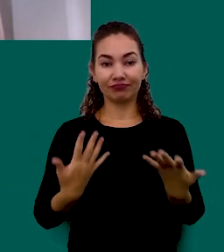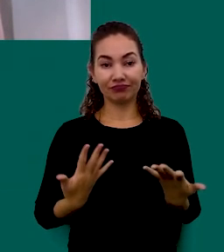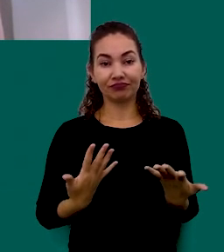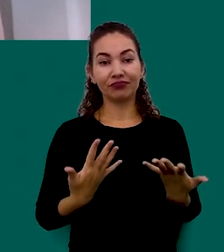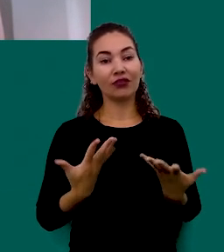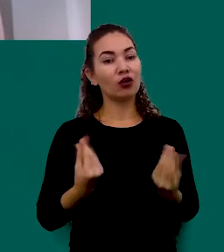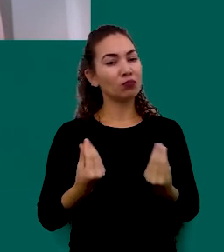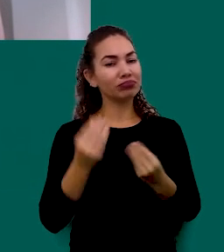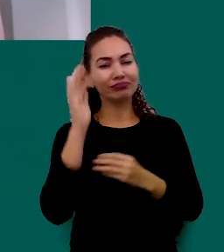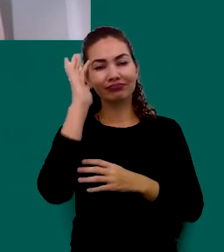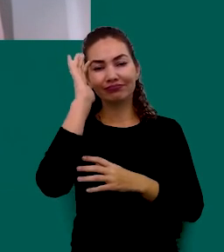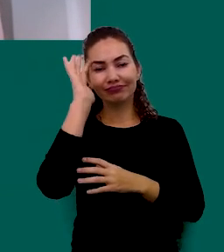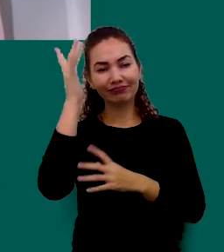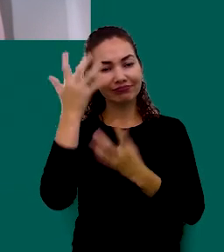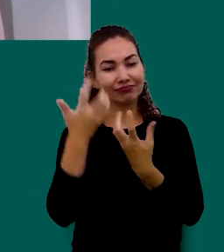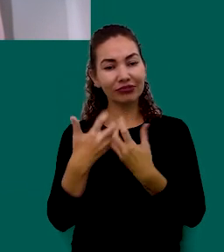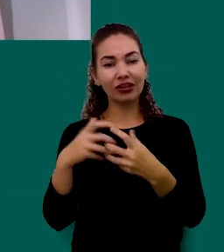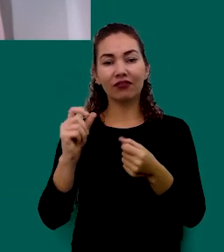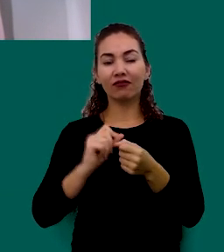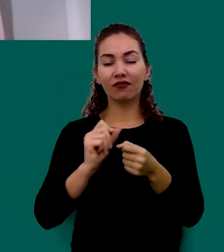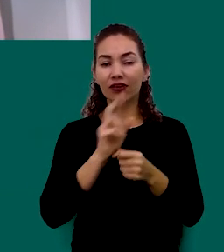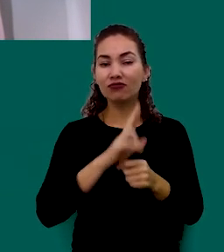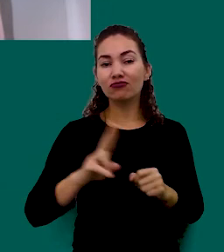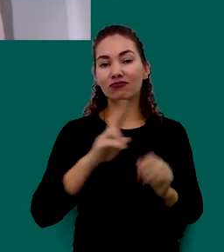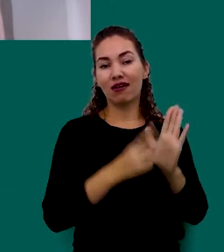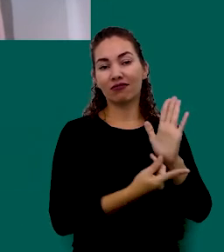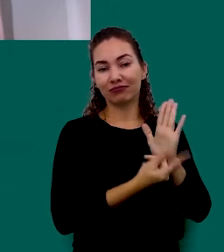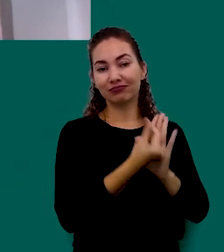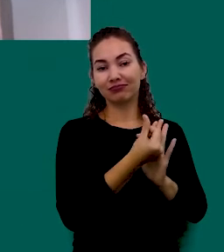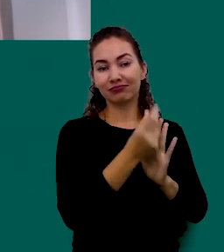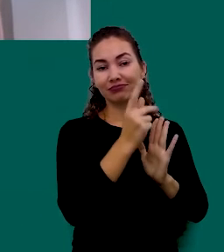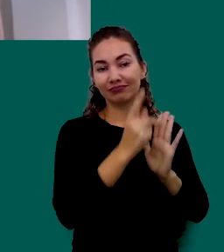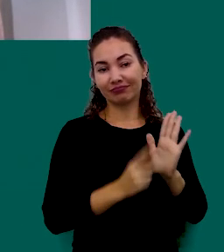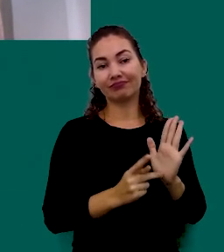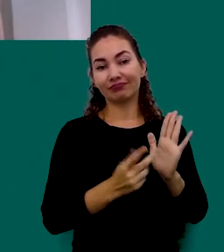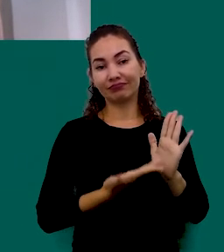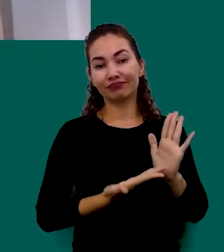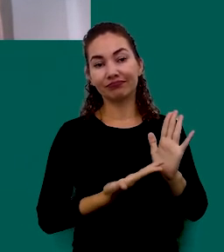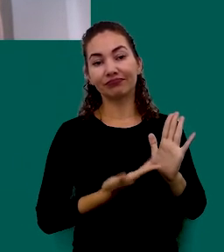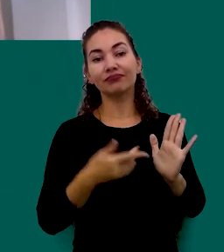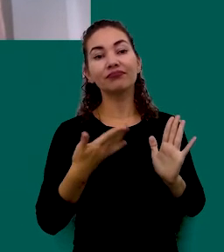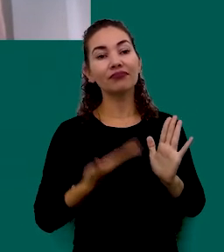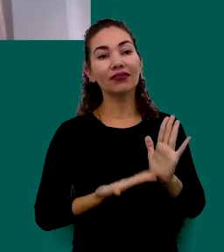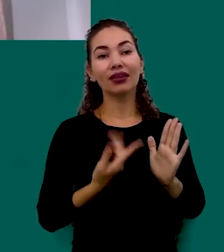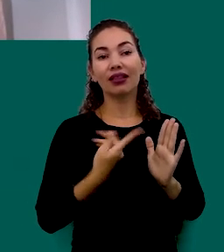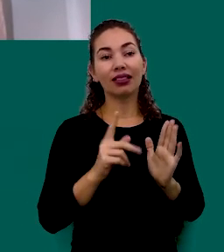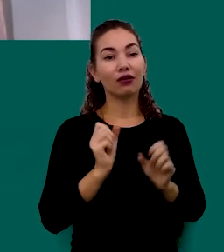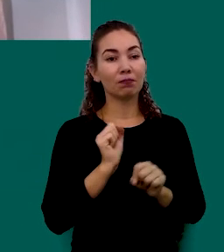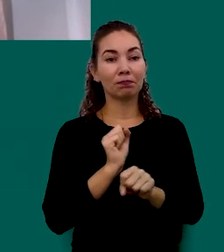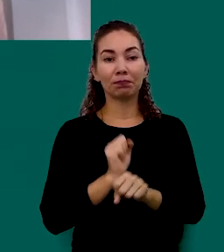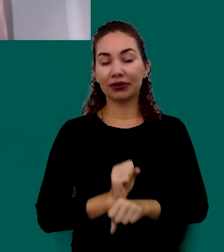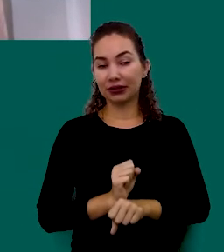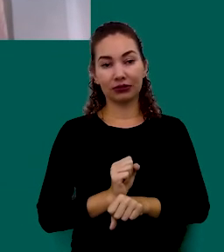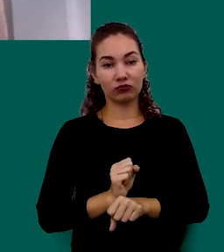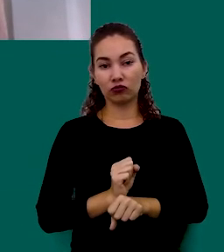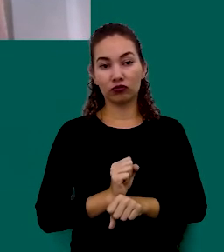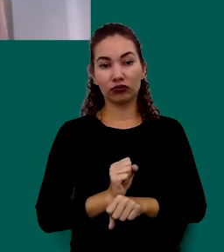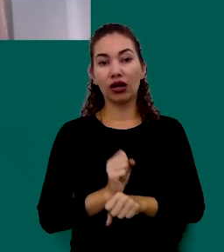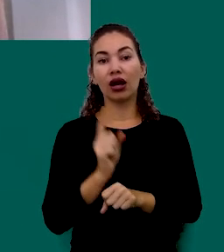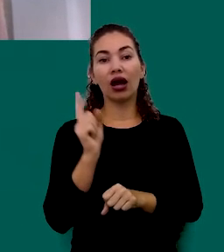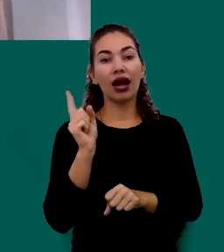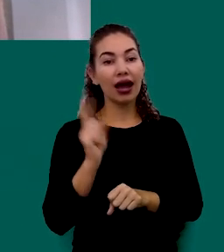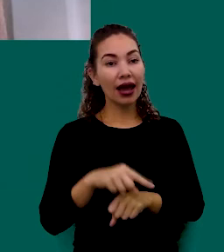Várias Reflexões Que A gente Pode Fazer Por Meio Do Nosso Orçamento Tá O Nosso Orçamento Ele Não É Estático O Nosso Orçamento